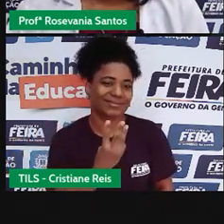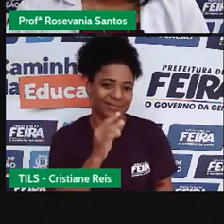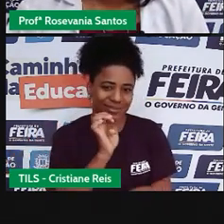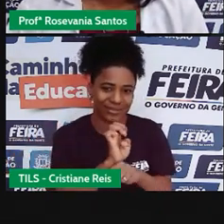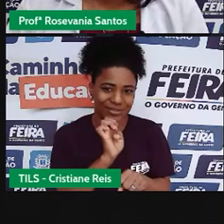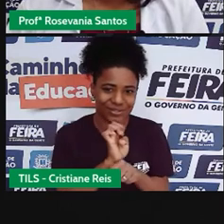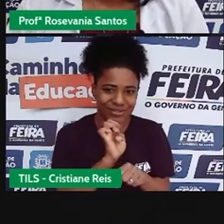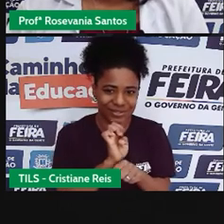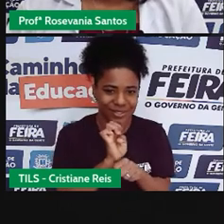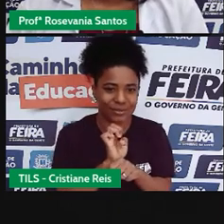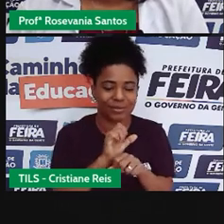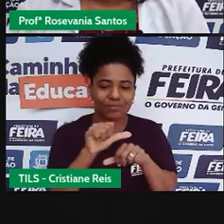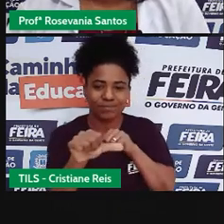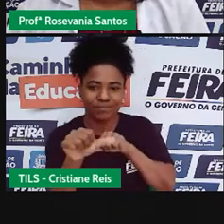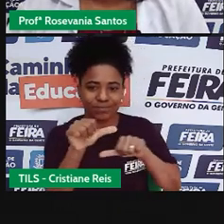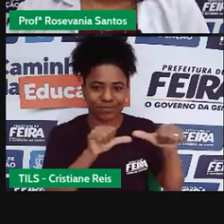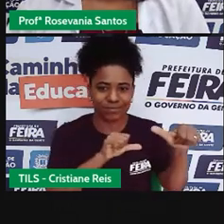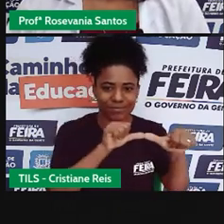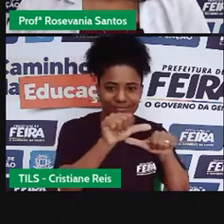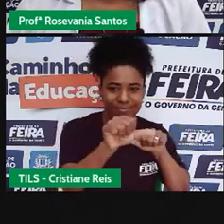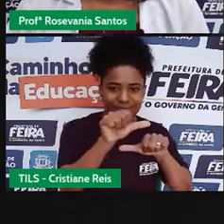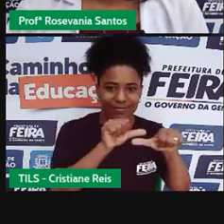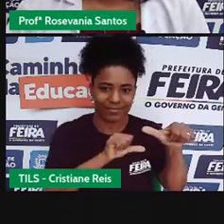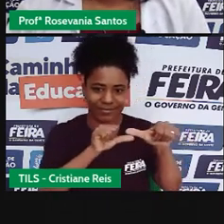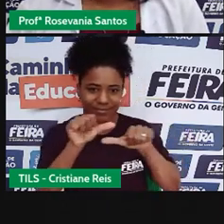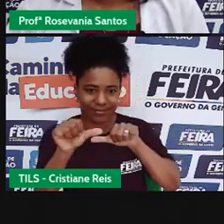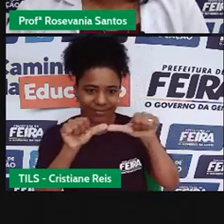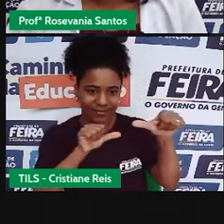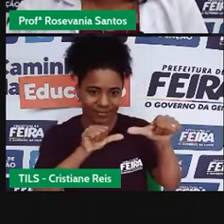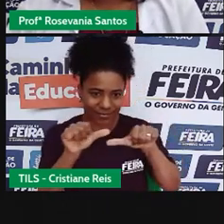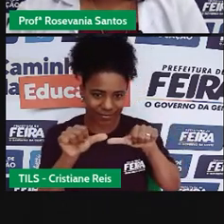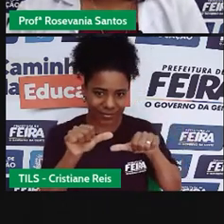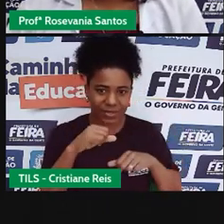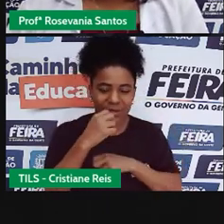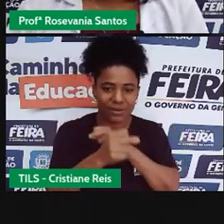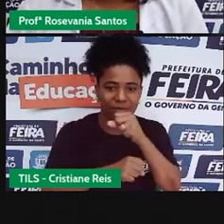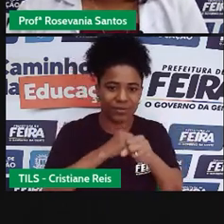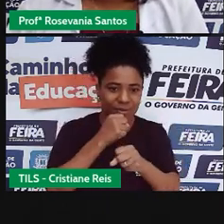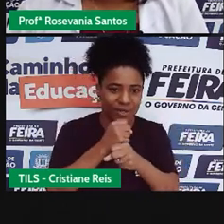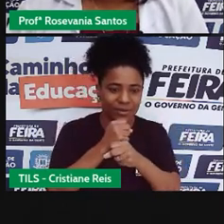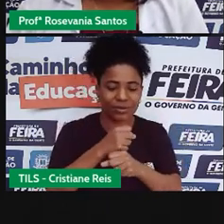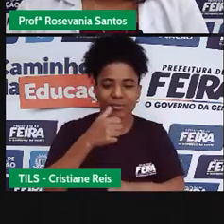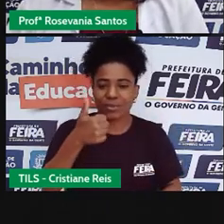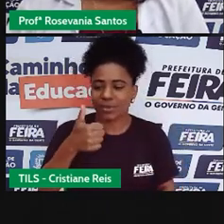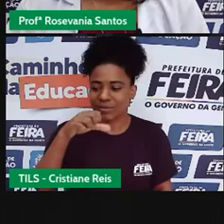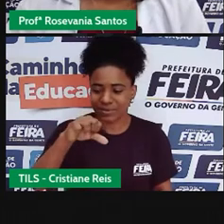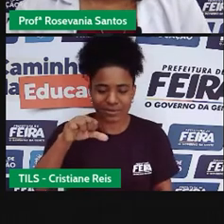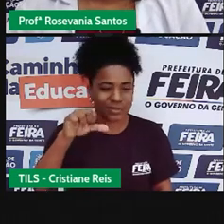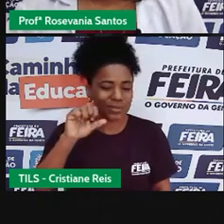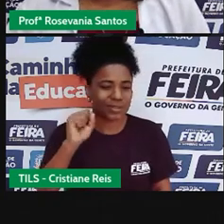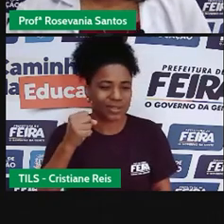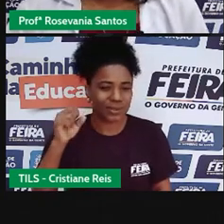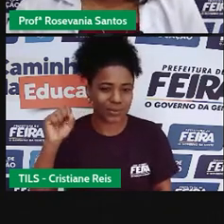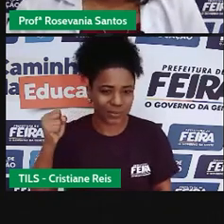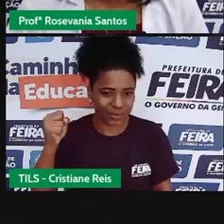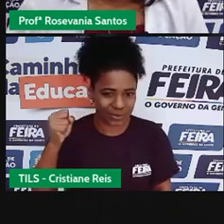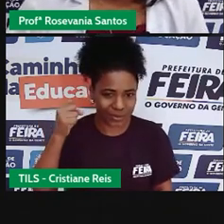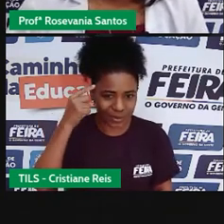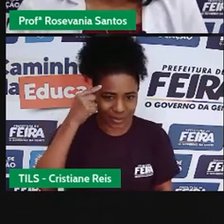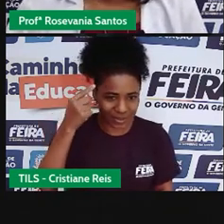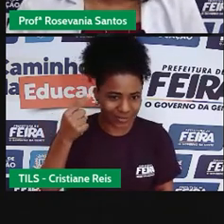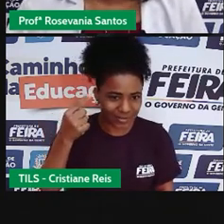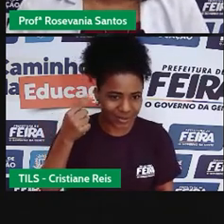vigor, sofreu algumas alterações, como falei pra vocês, a última foi em 1988, né, onde a gente